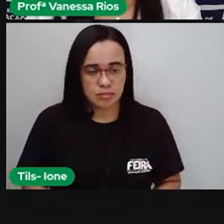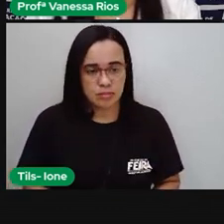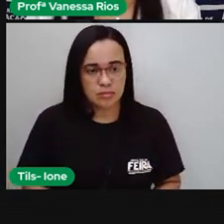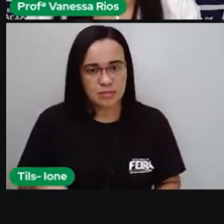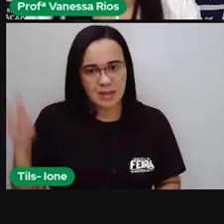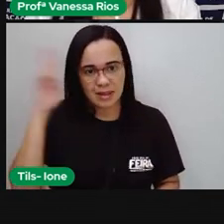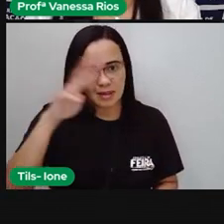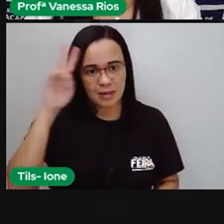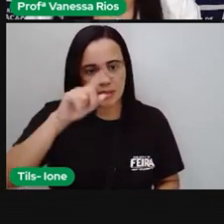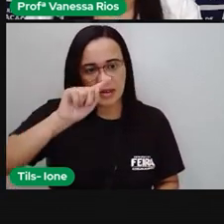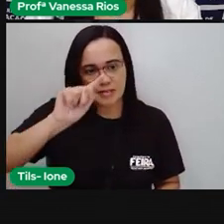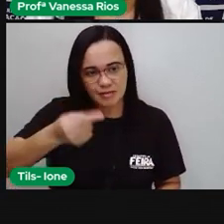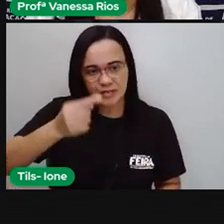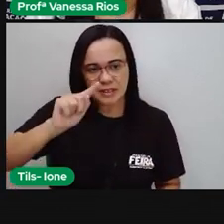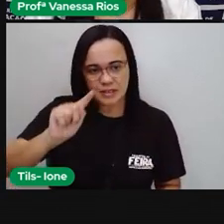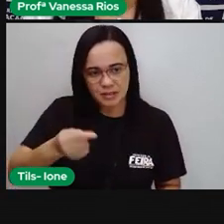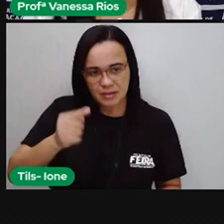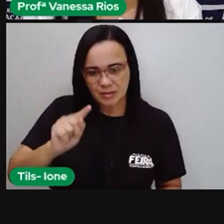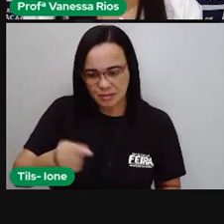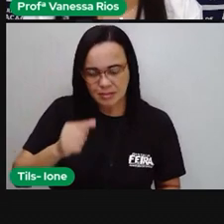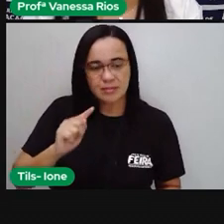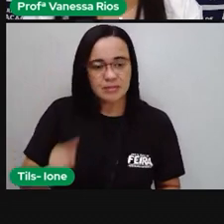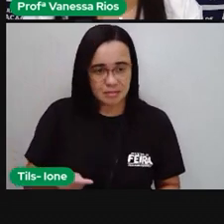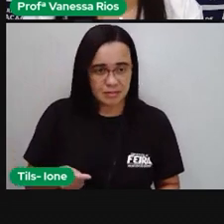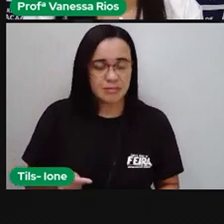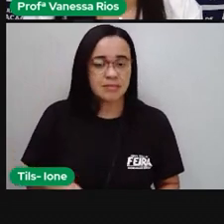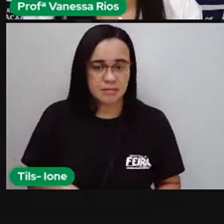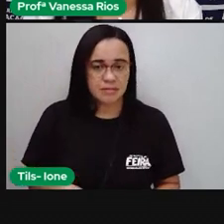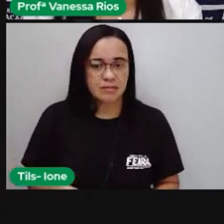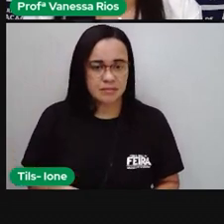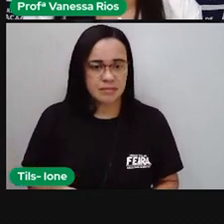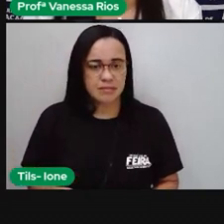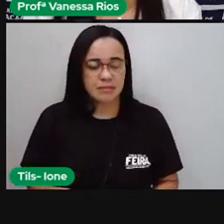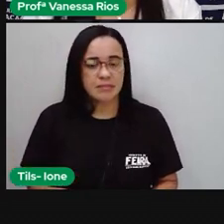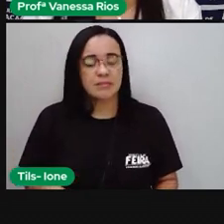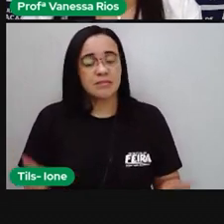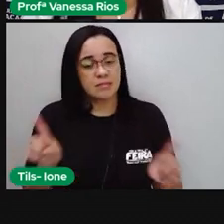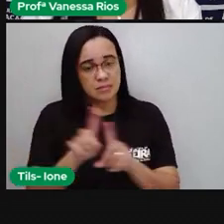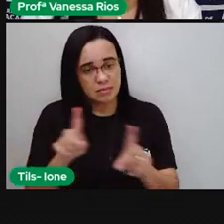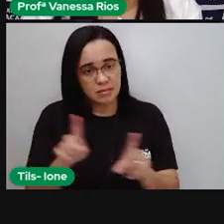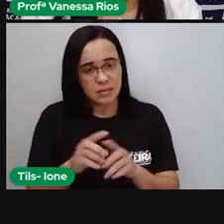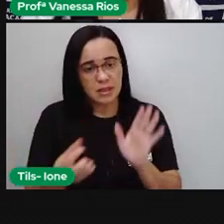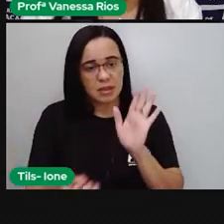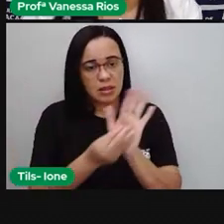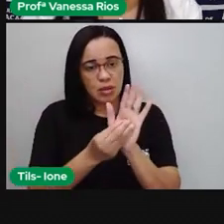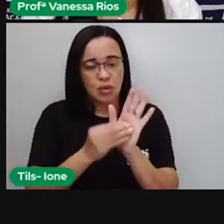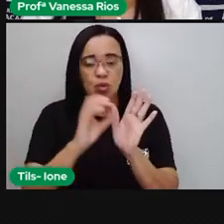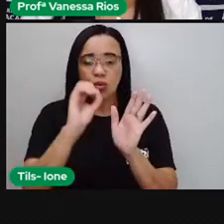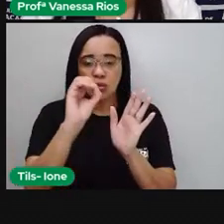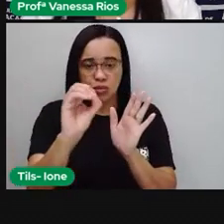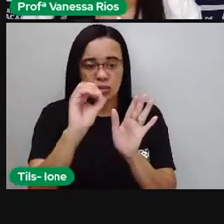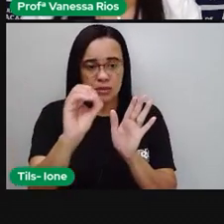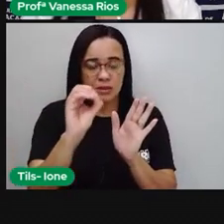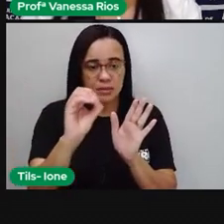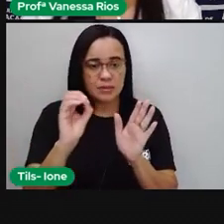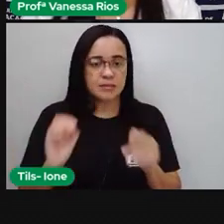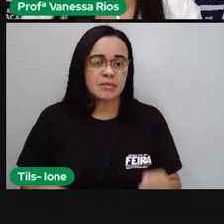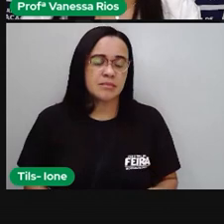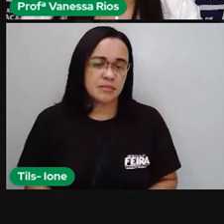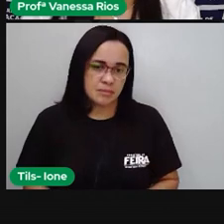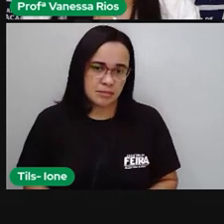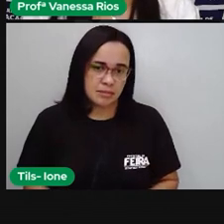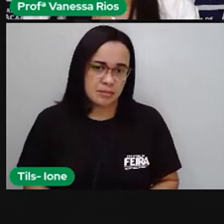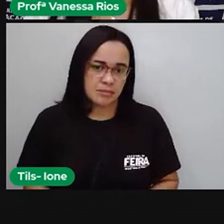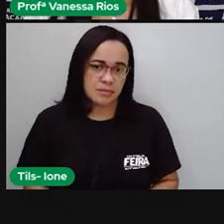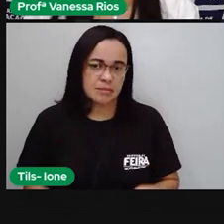embaixo de vírgula. Novamente, a prova colocou aqui o 0 que não aparece, né, mas para ocupar o